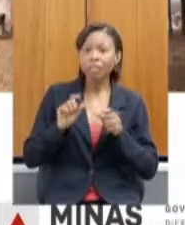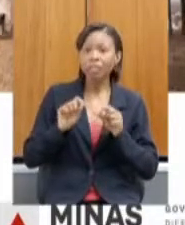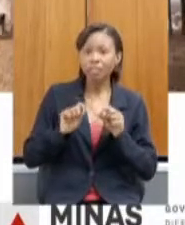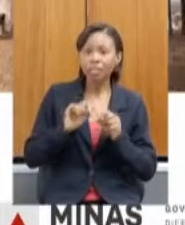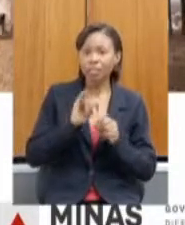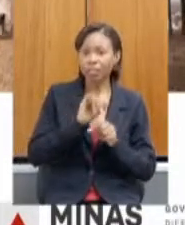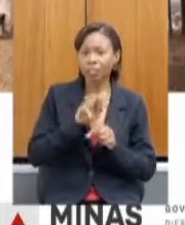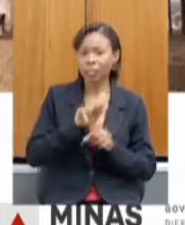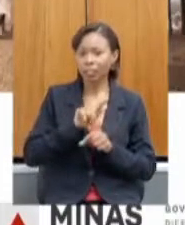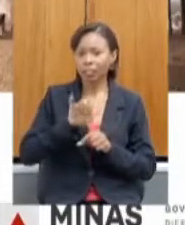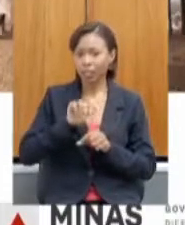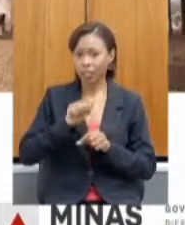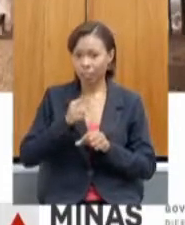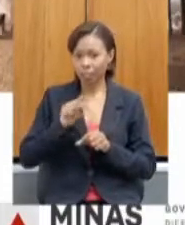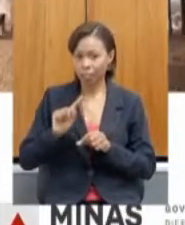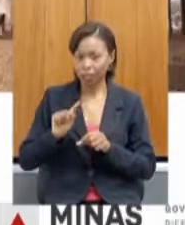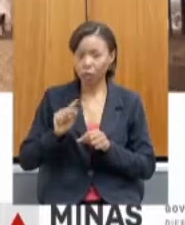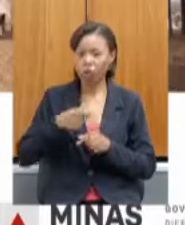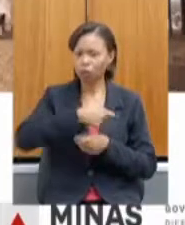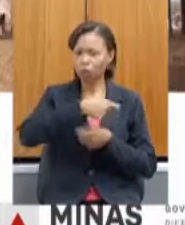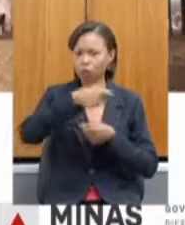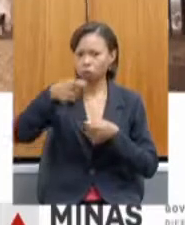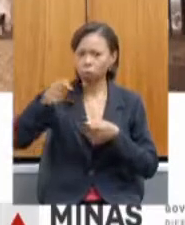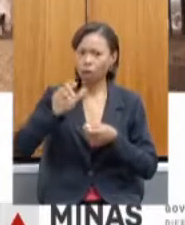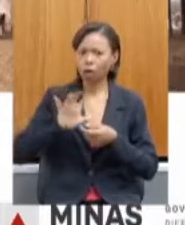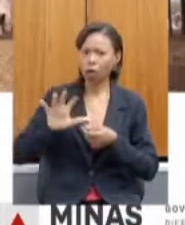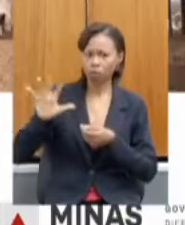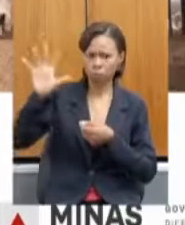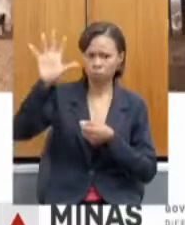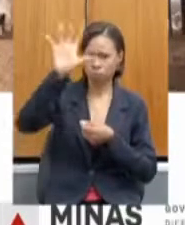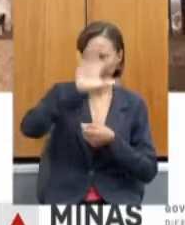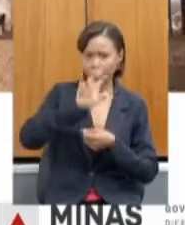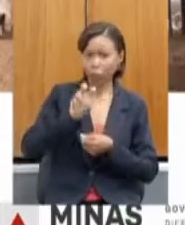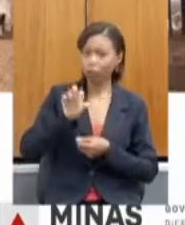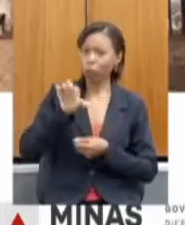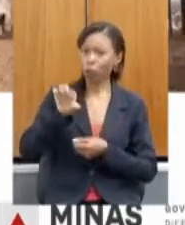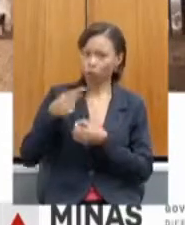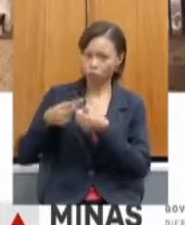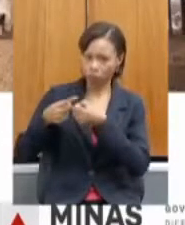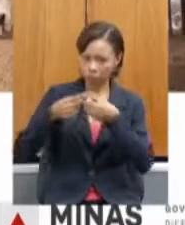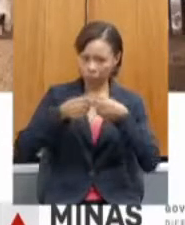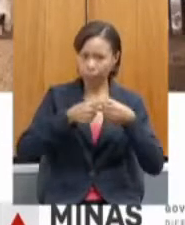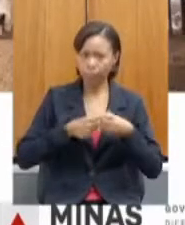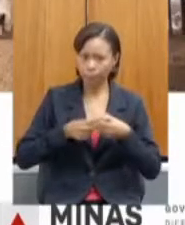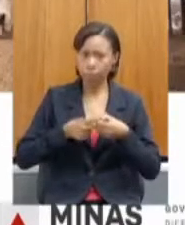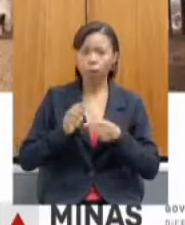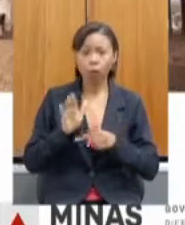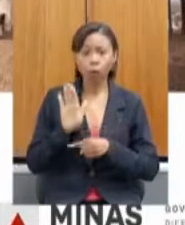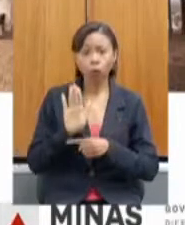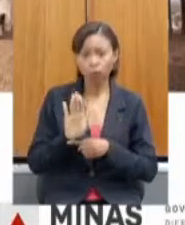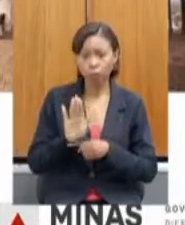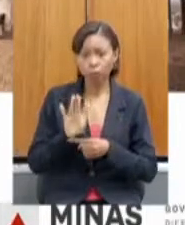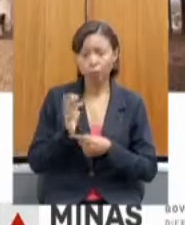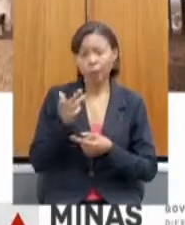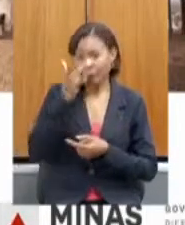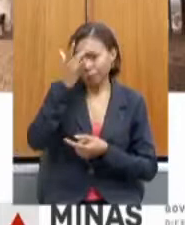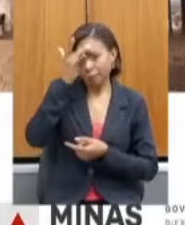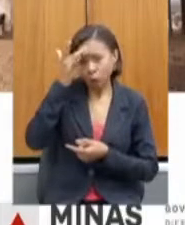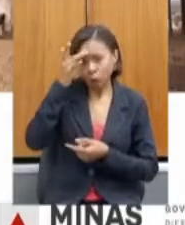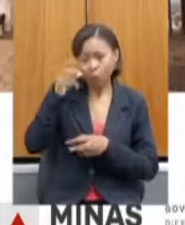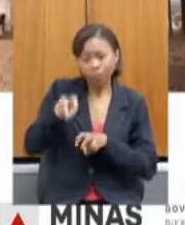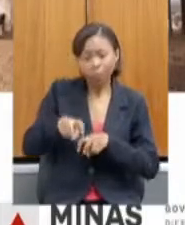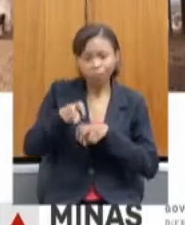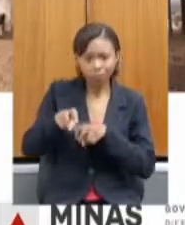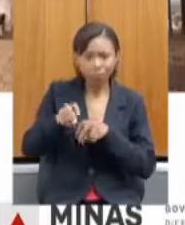municípios da região norte e varia do Jequitião em Mucuri e Rio Doce, para beneficiar agricultores familiares, principalmente para ajudar